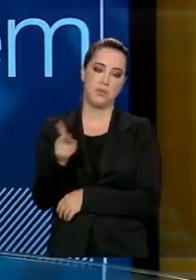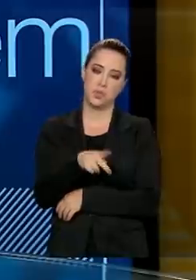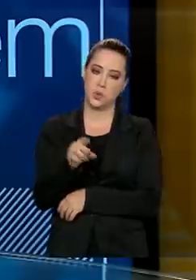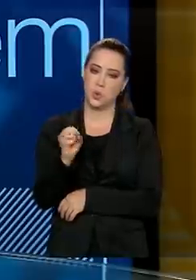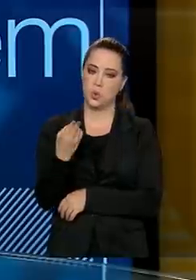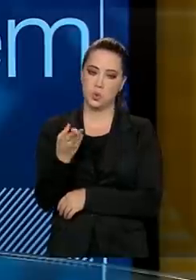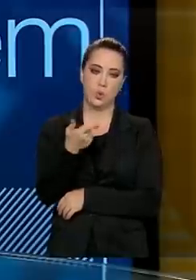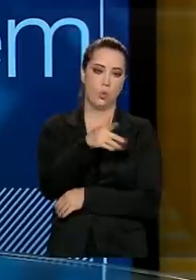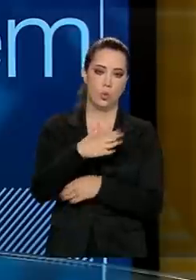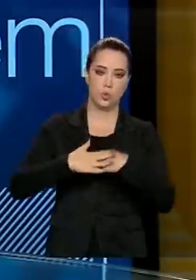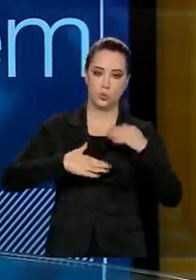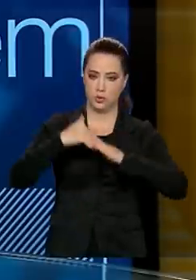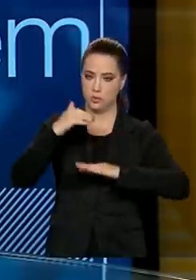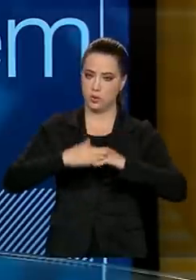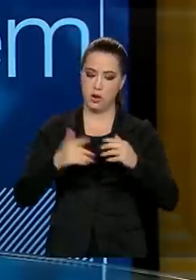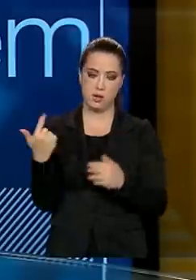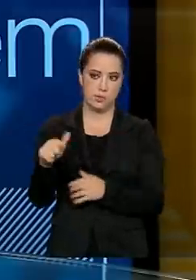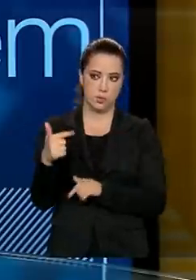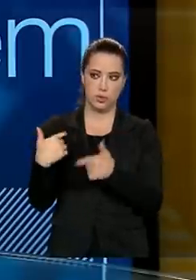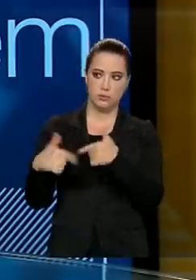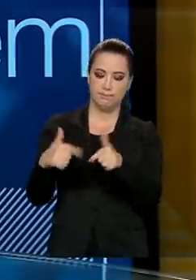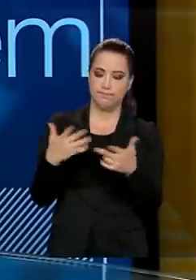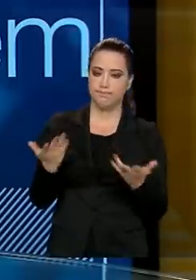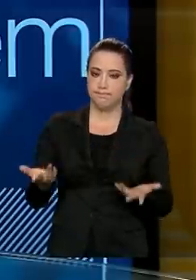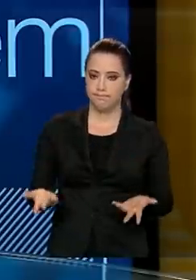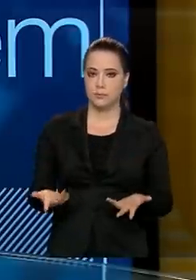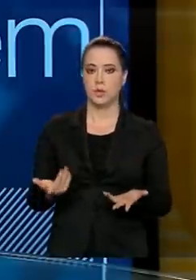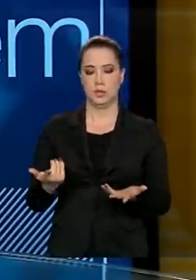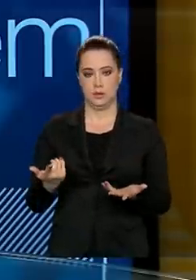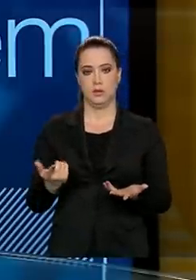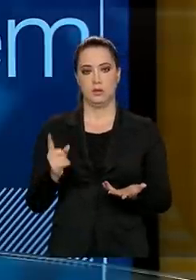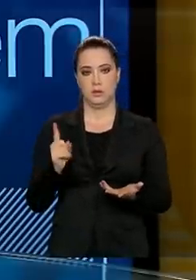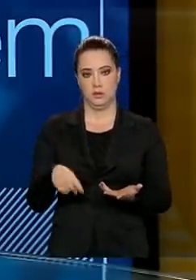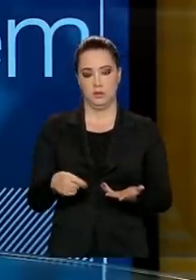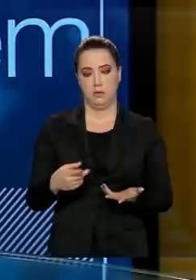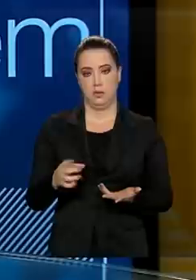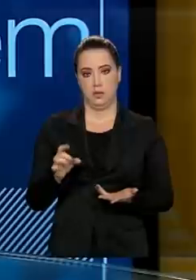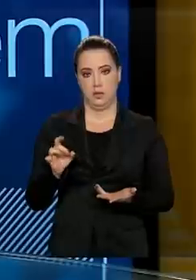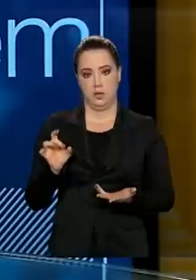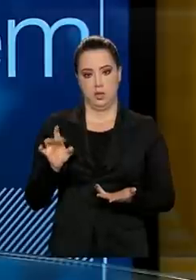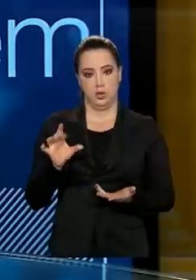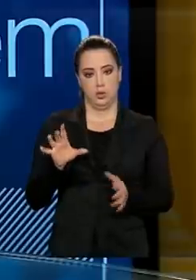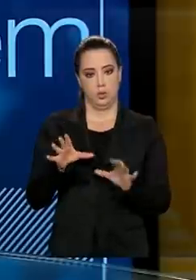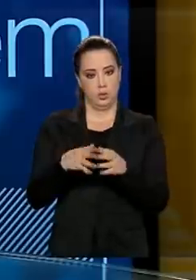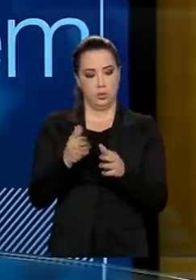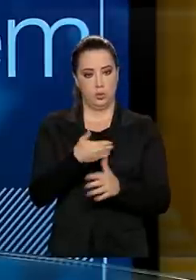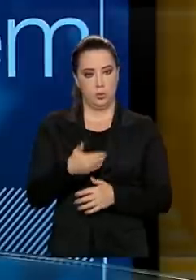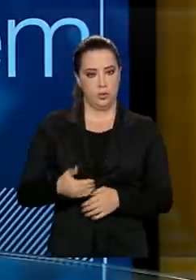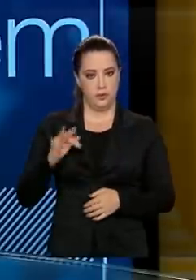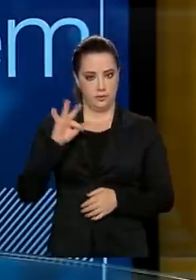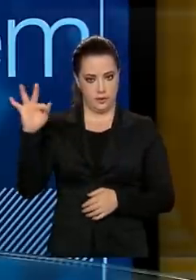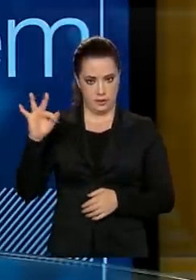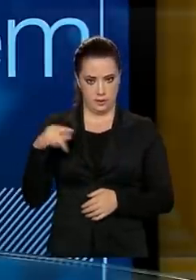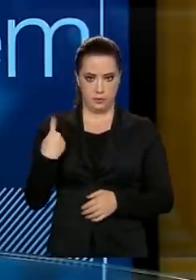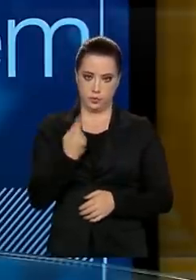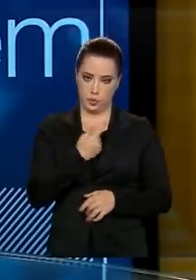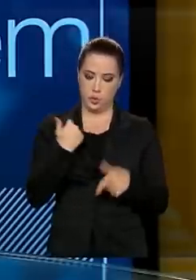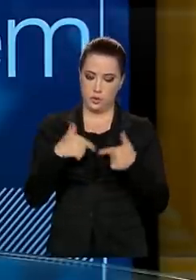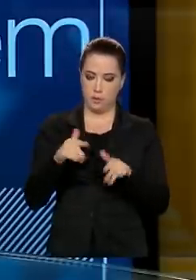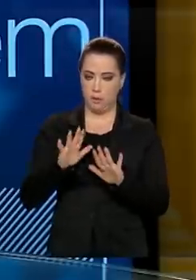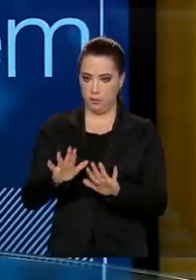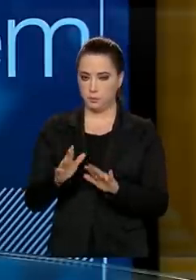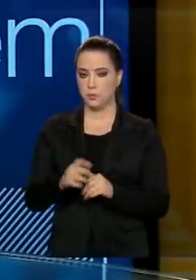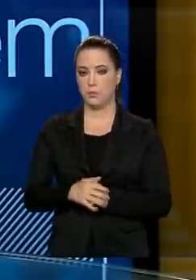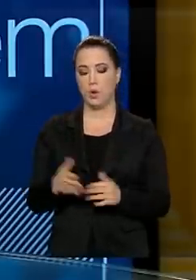a SESU e, no caso, a CETEC, nós temos a competência de fazer a supervisão. Hoje,